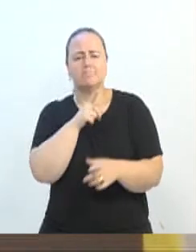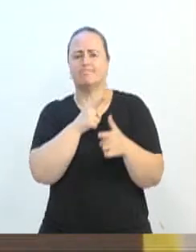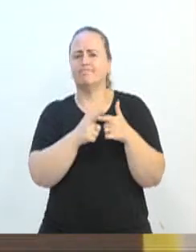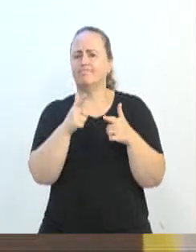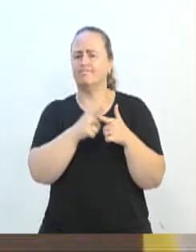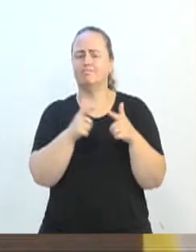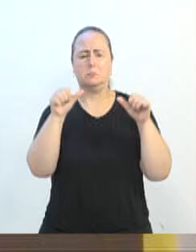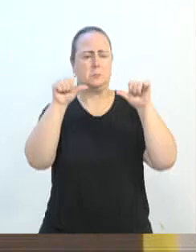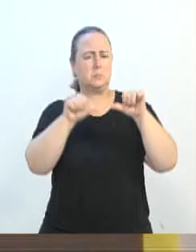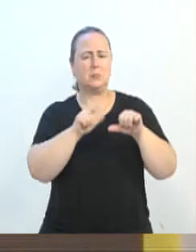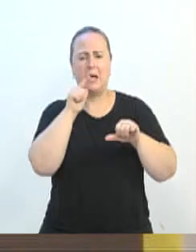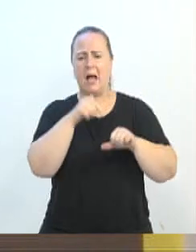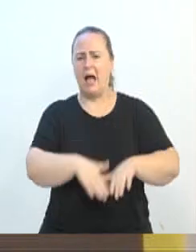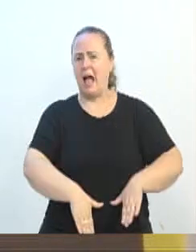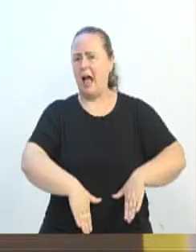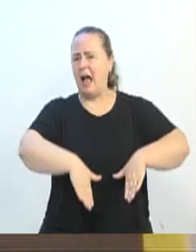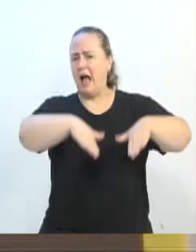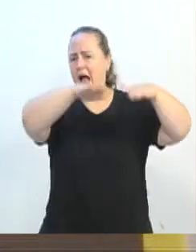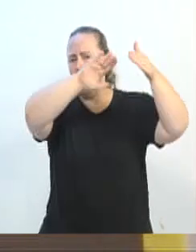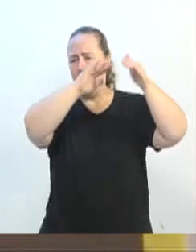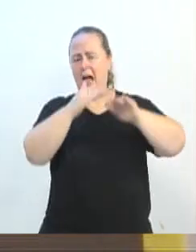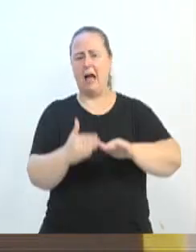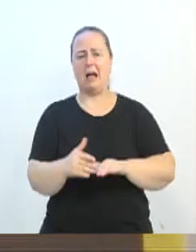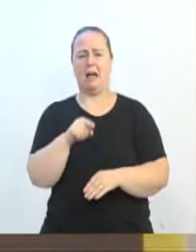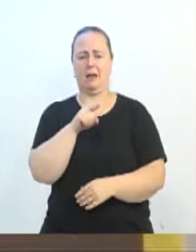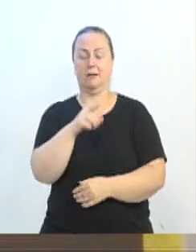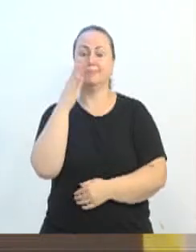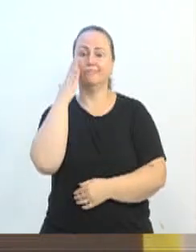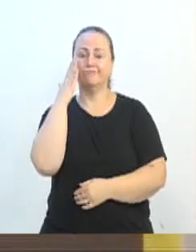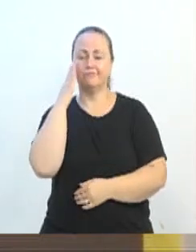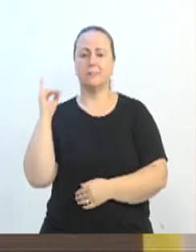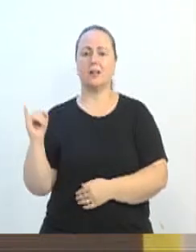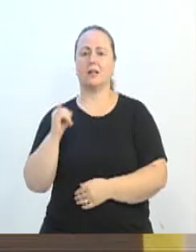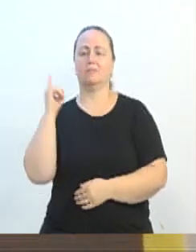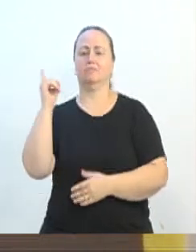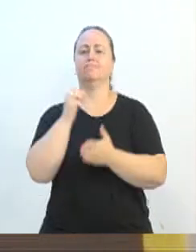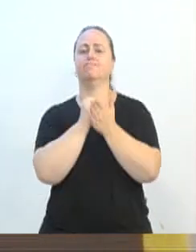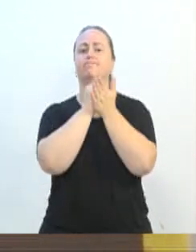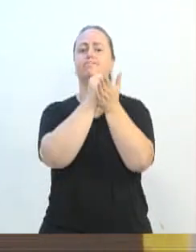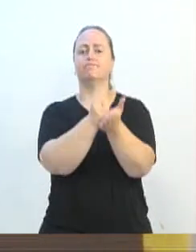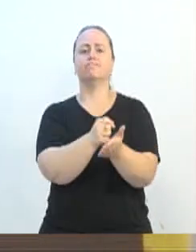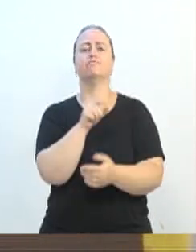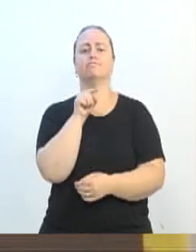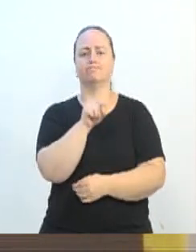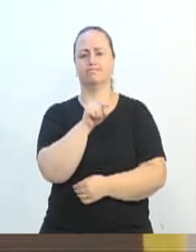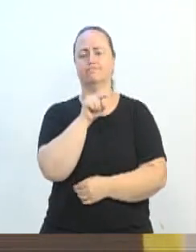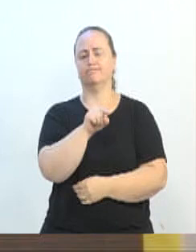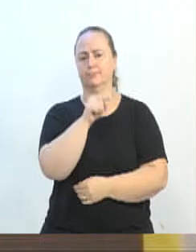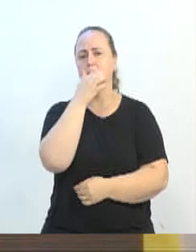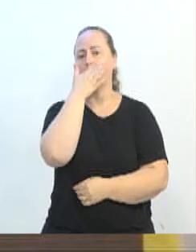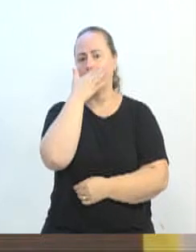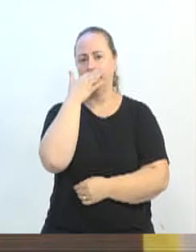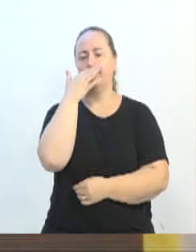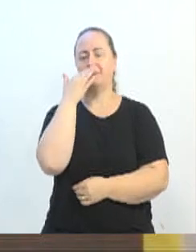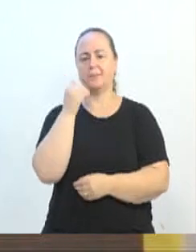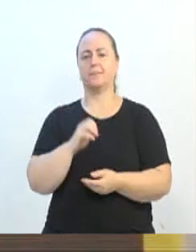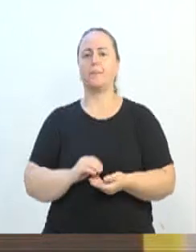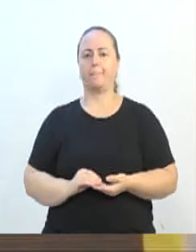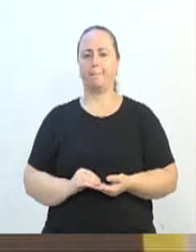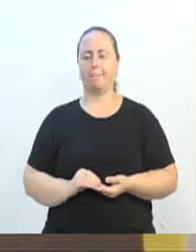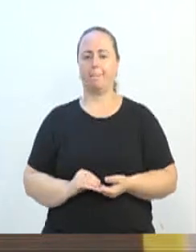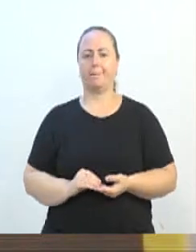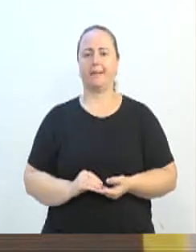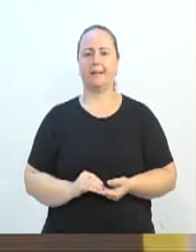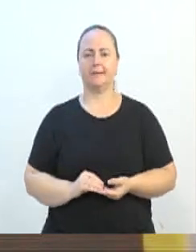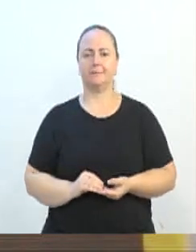sabe da importância de estendermos a mão, amiga, a nossos irmãos diante desse momento difícil.